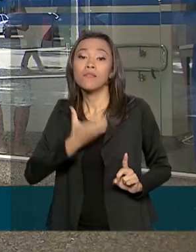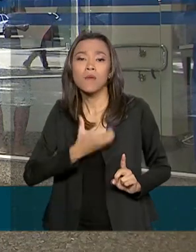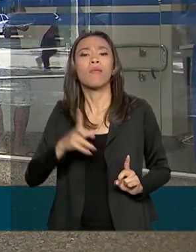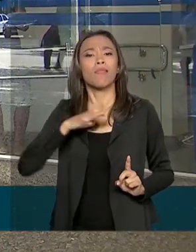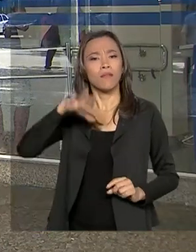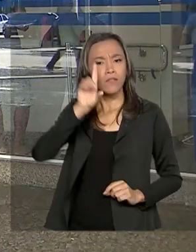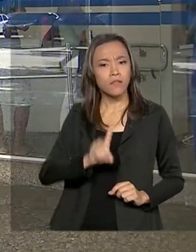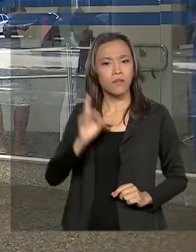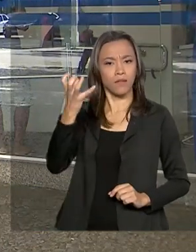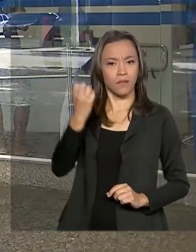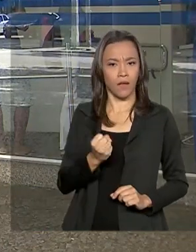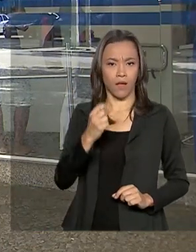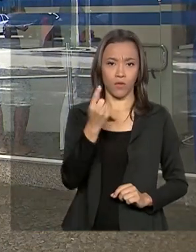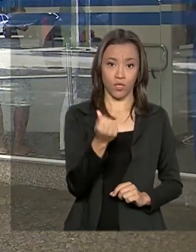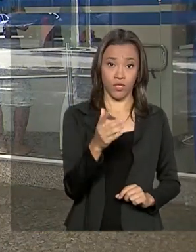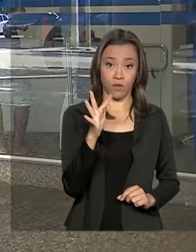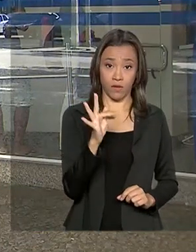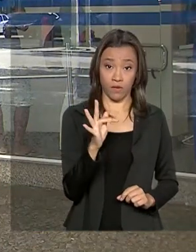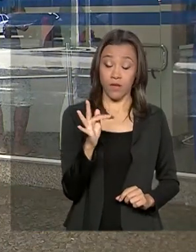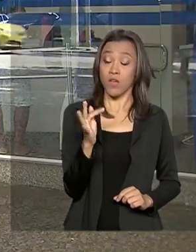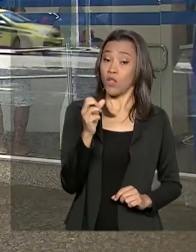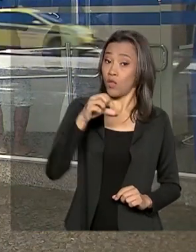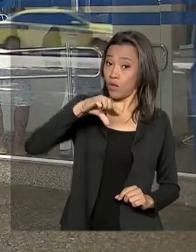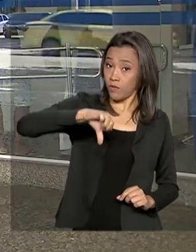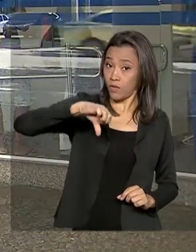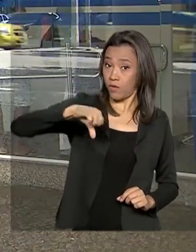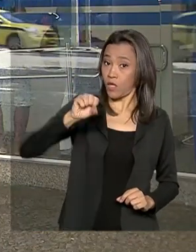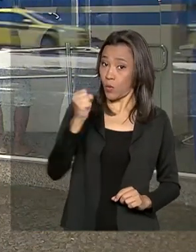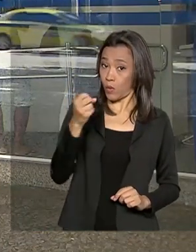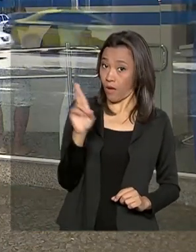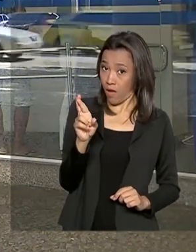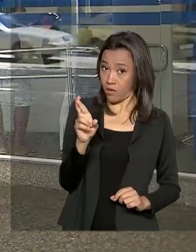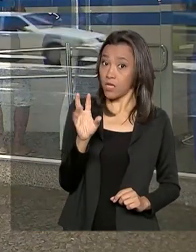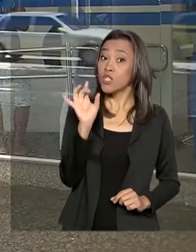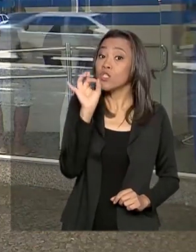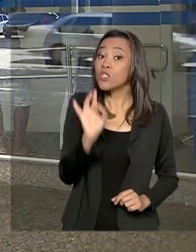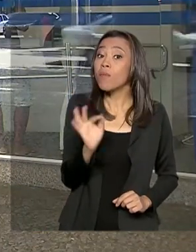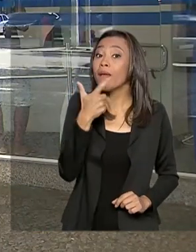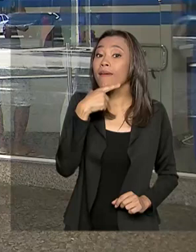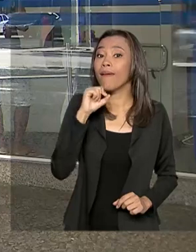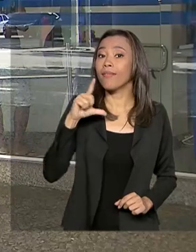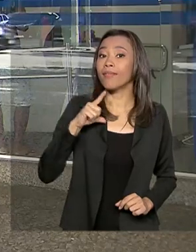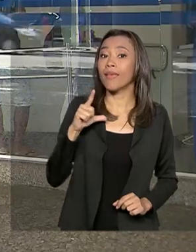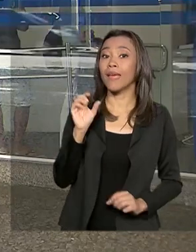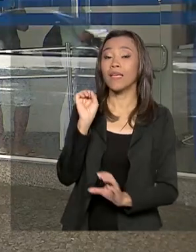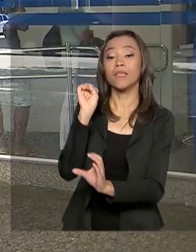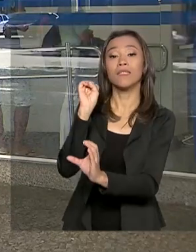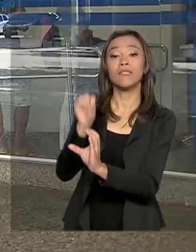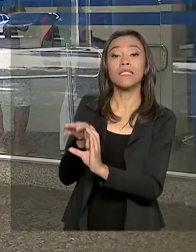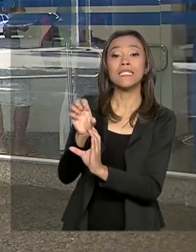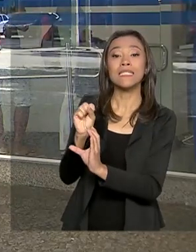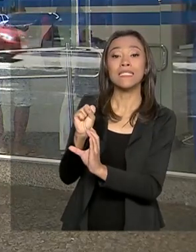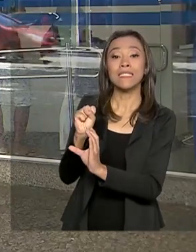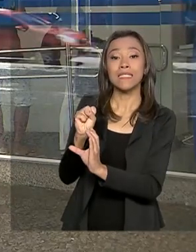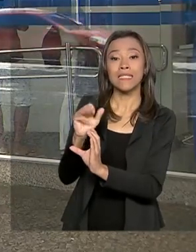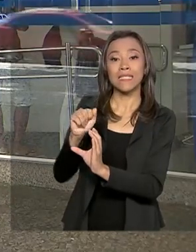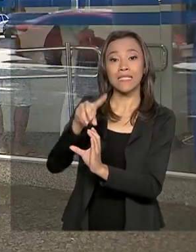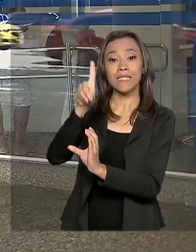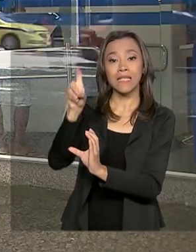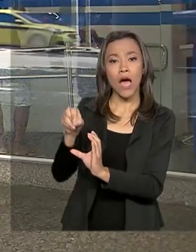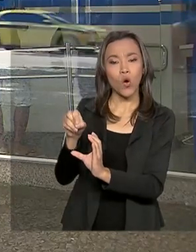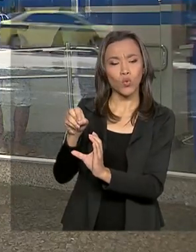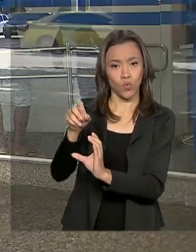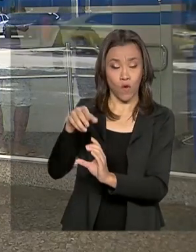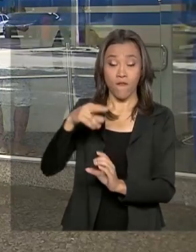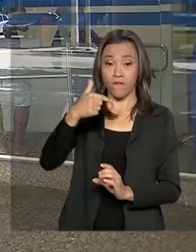direito a sacar esse valor de 998 reais. Mas isso só pra quem tinha esse saldo em conta em 24 de julho.